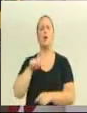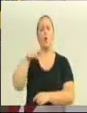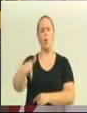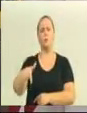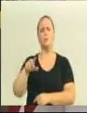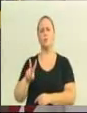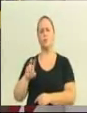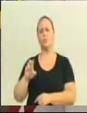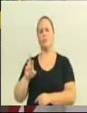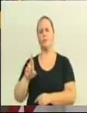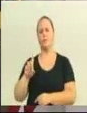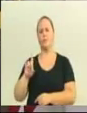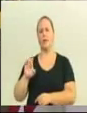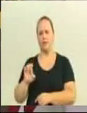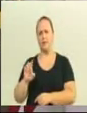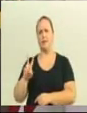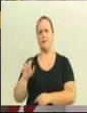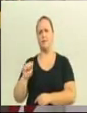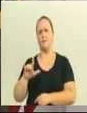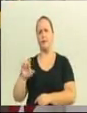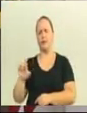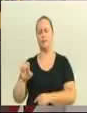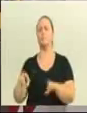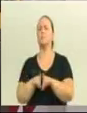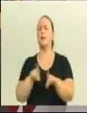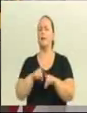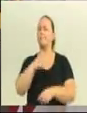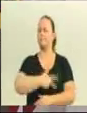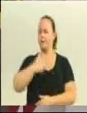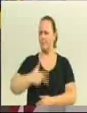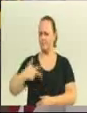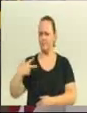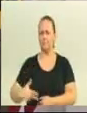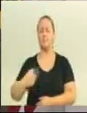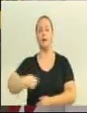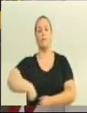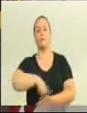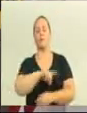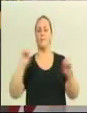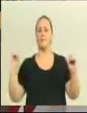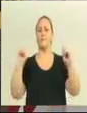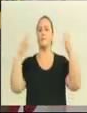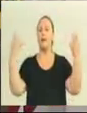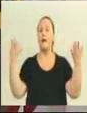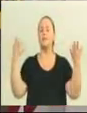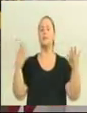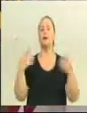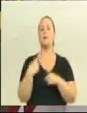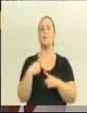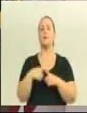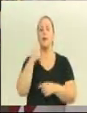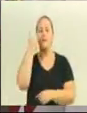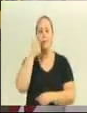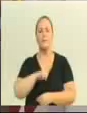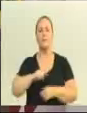-prefeito João Paulo Clanevin foi lá, uma festa com foguetório e tudo, para receber o calçamento do